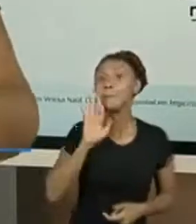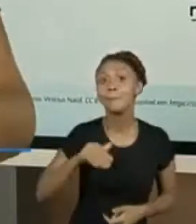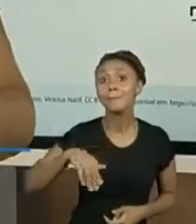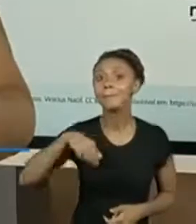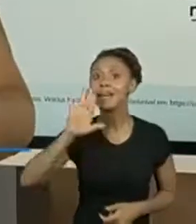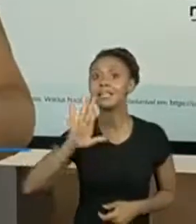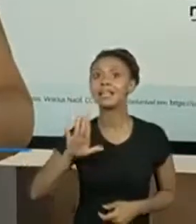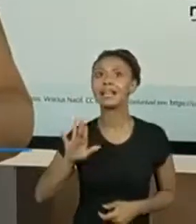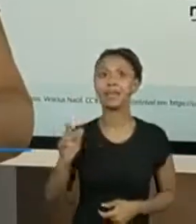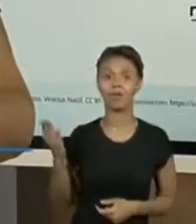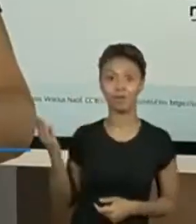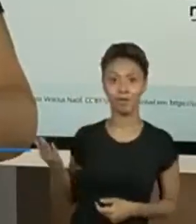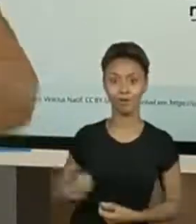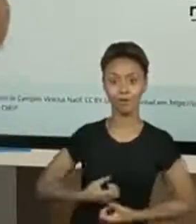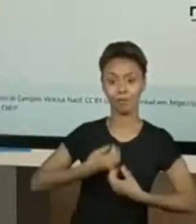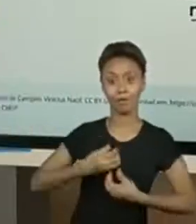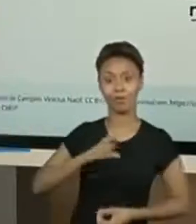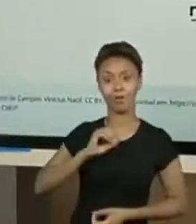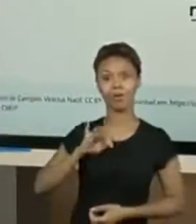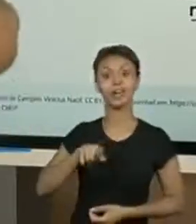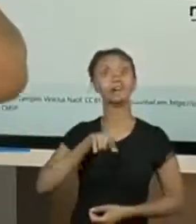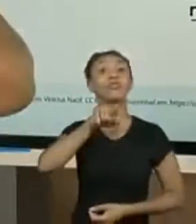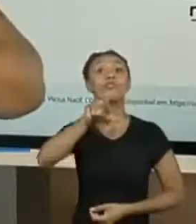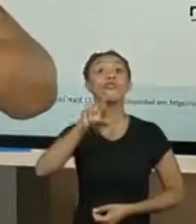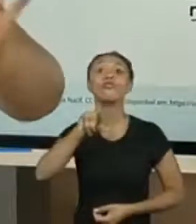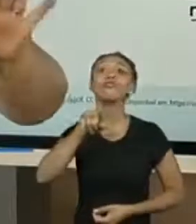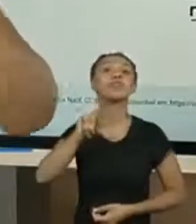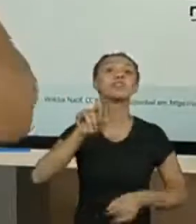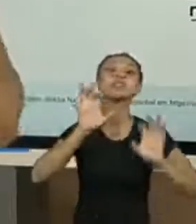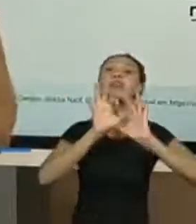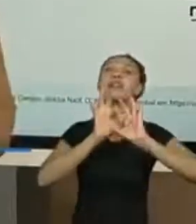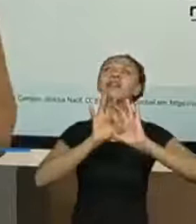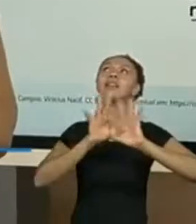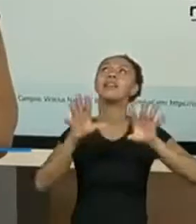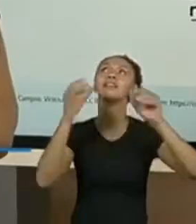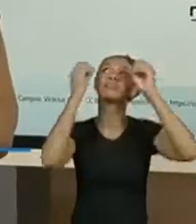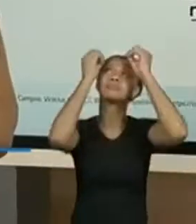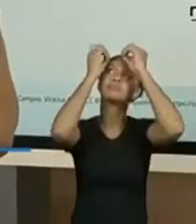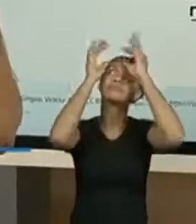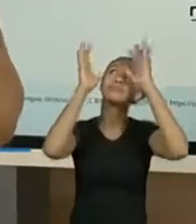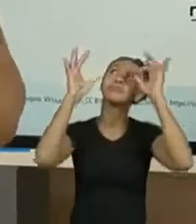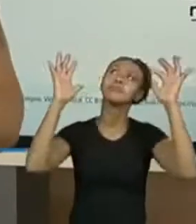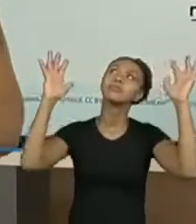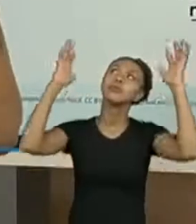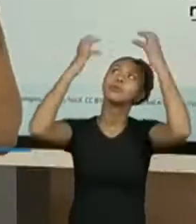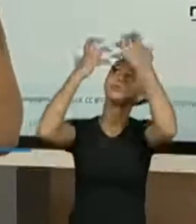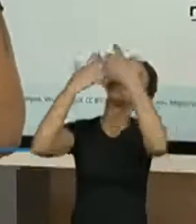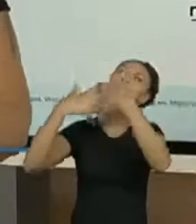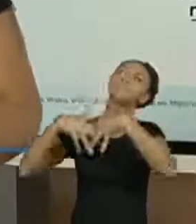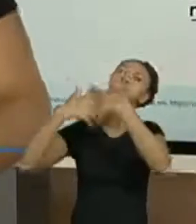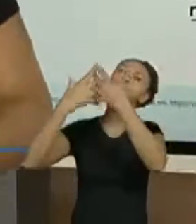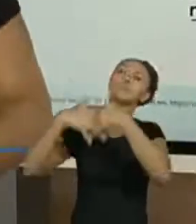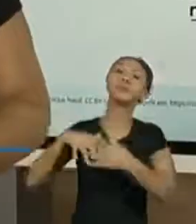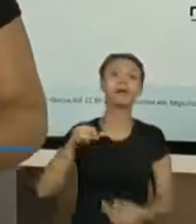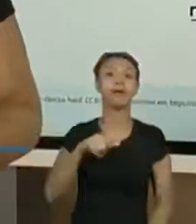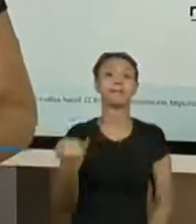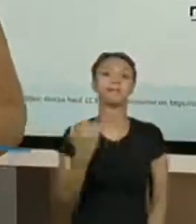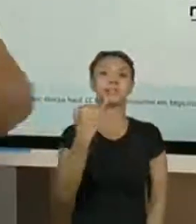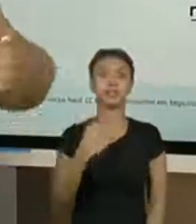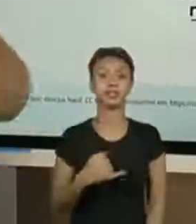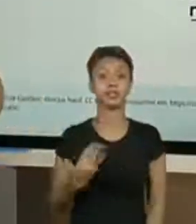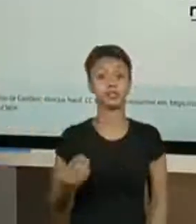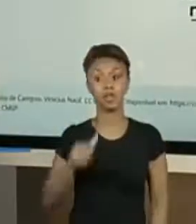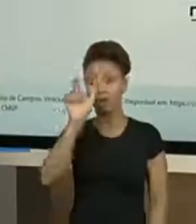do poema concreto é que a sua imaginação e a sua reflexão, ela é importante. O leitor, ele é